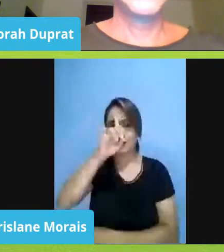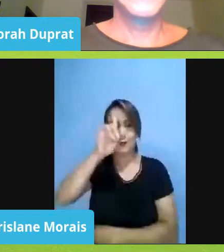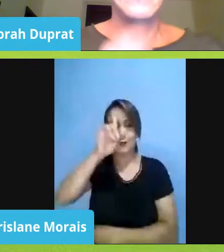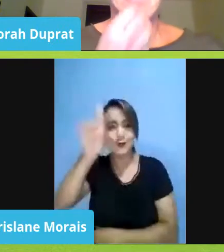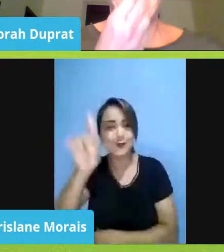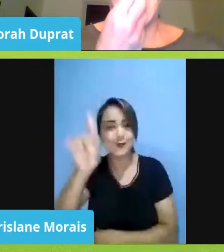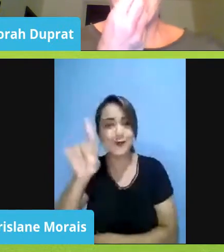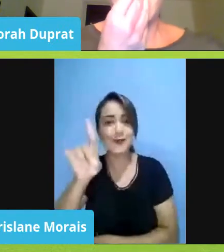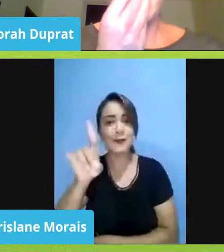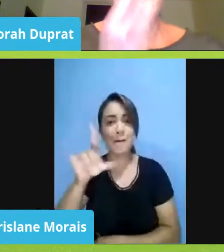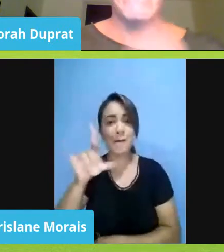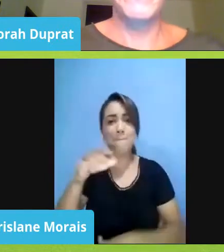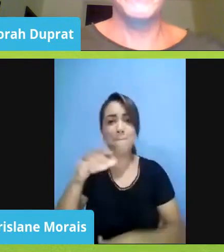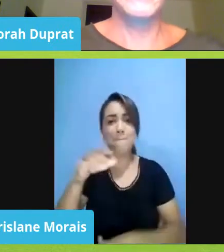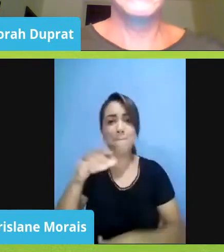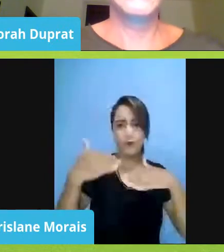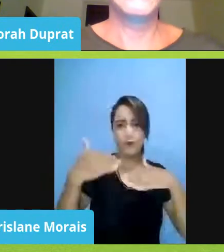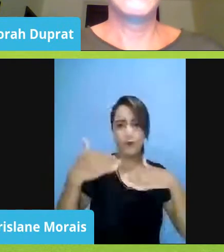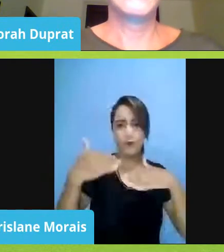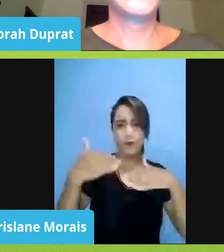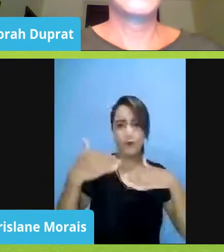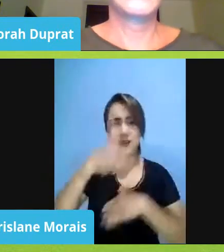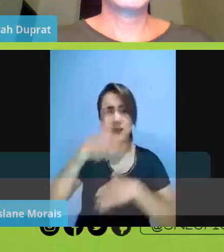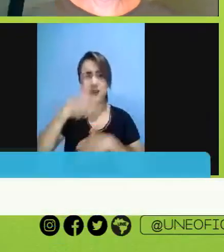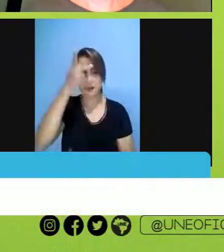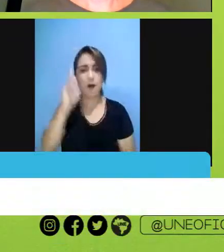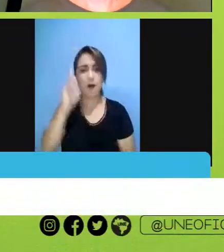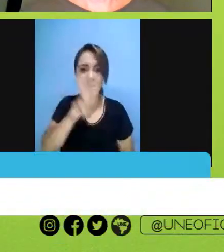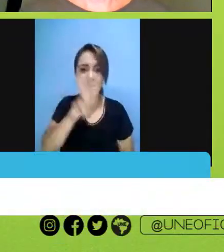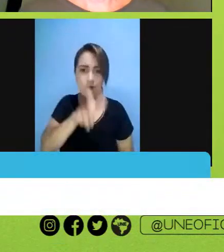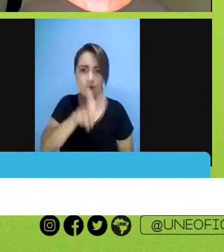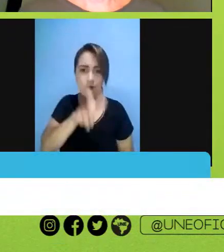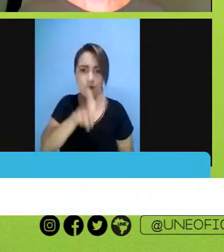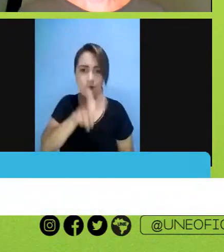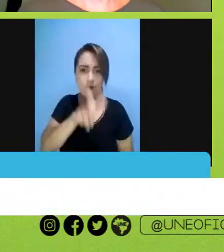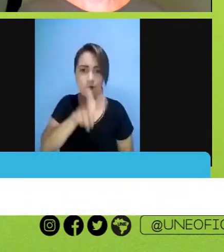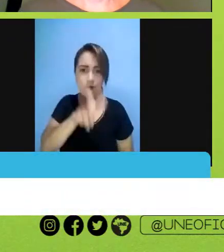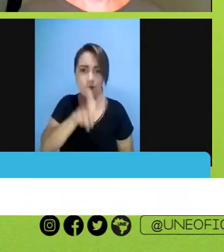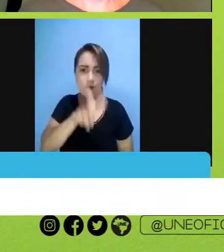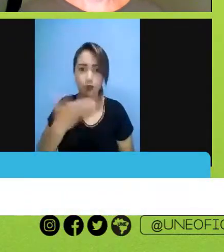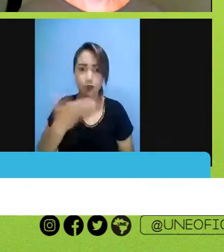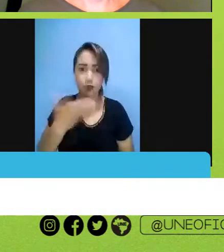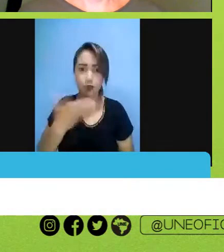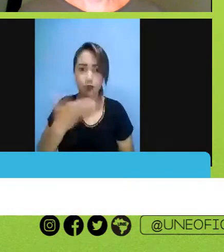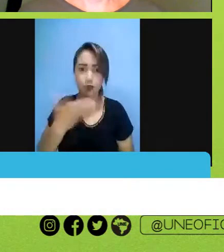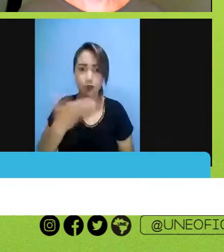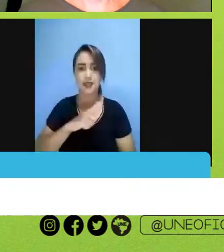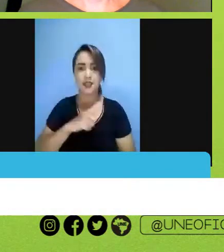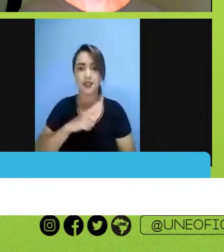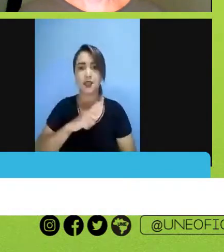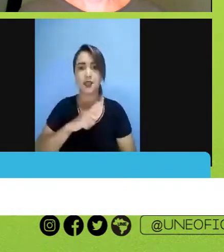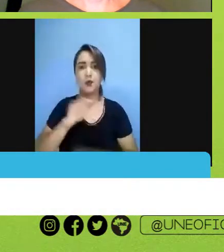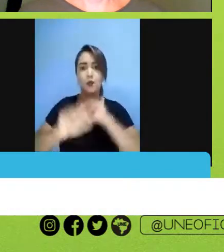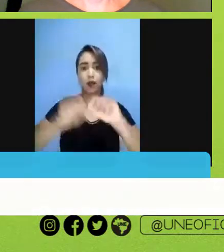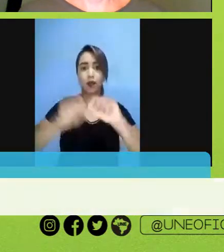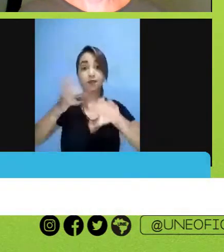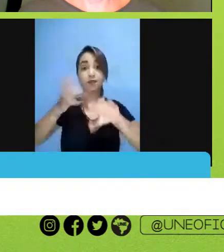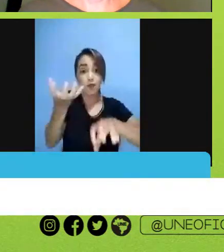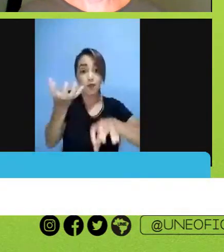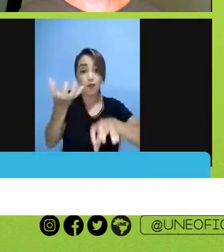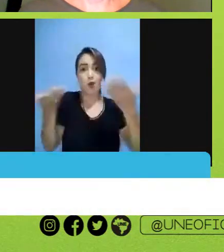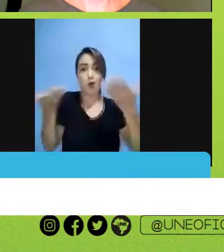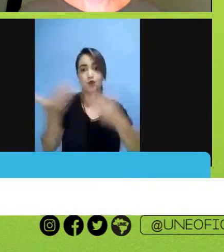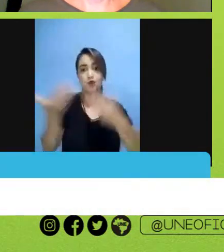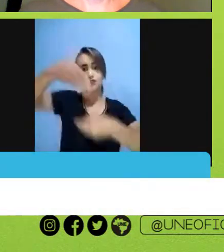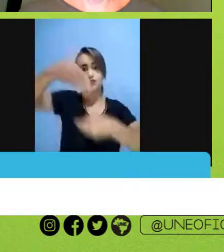muito movimentado. O pessoal deve estar acompanhando aí, porque nós temos na pauta do Senado, hoje, uma votação